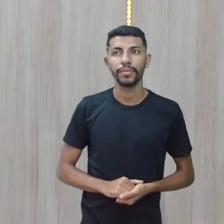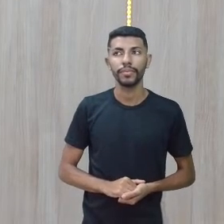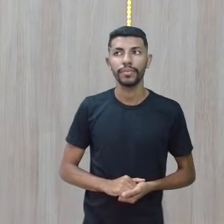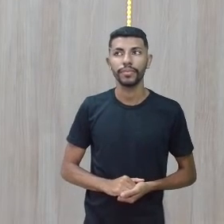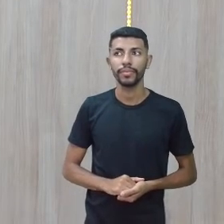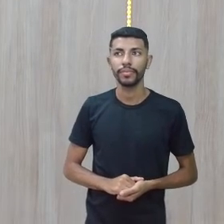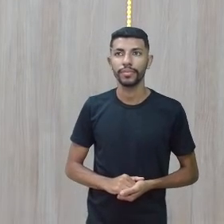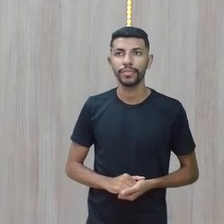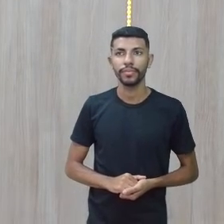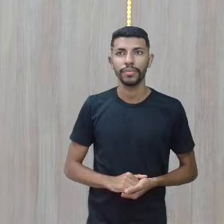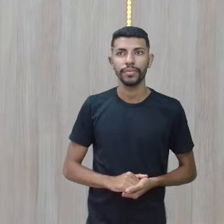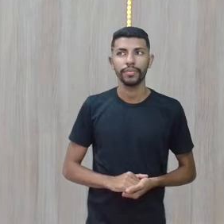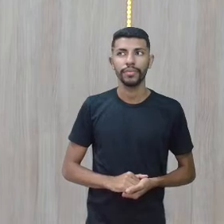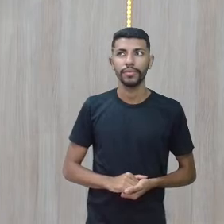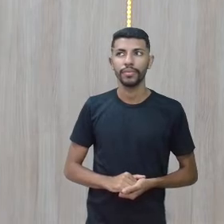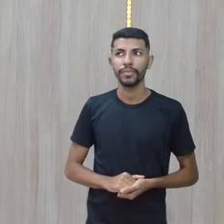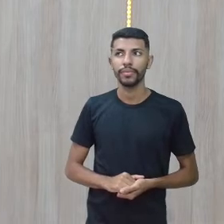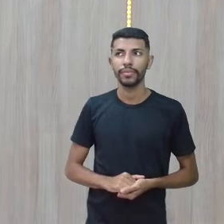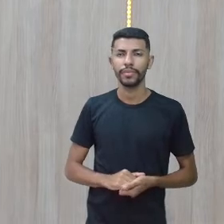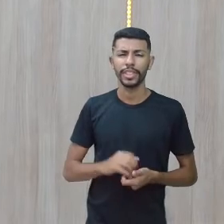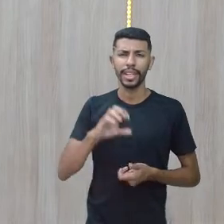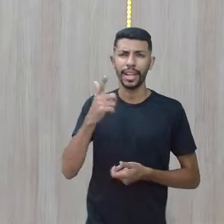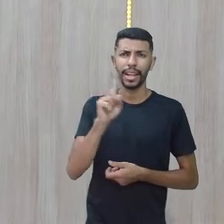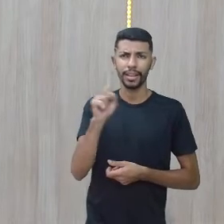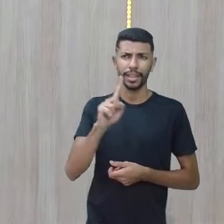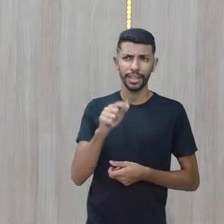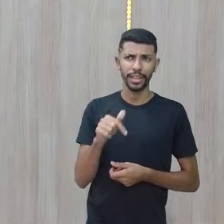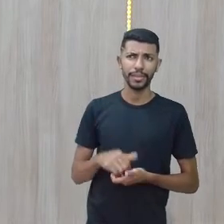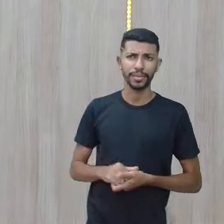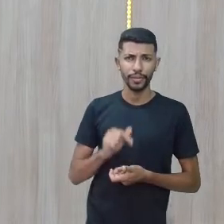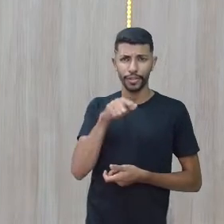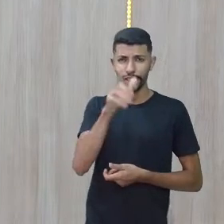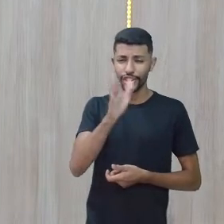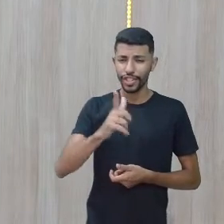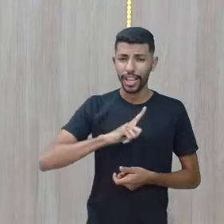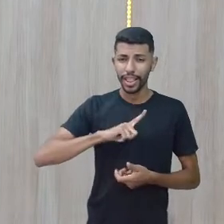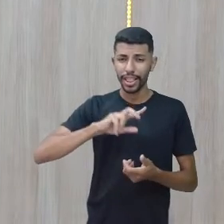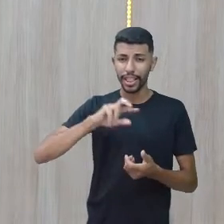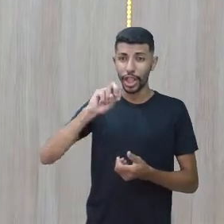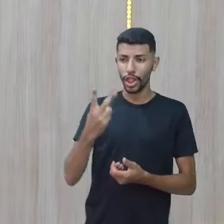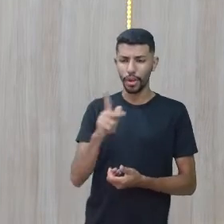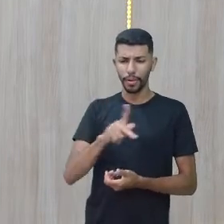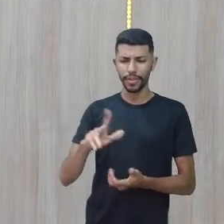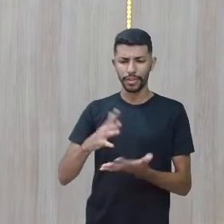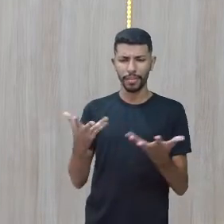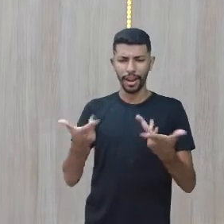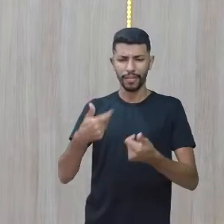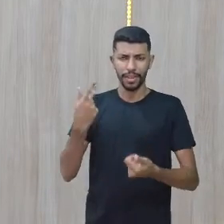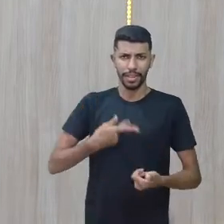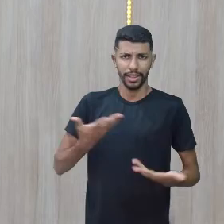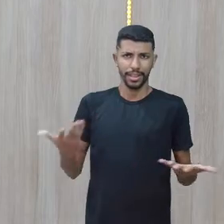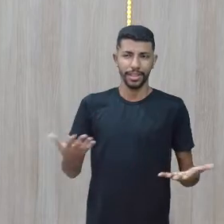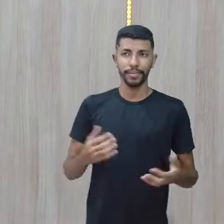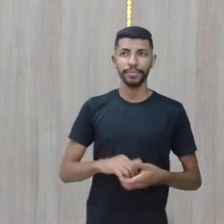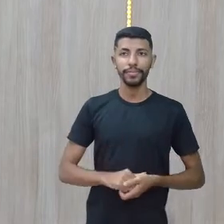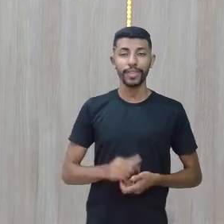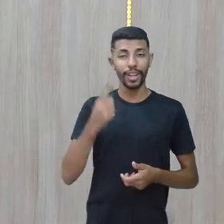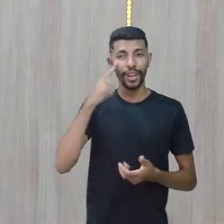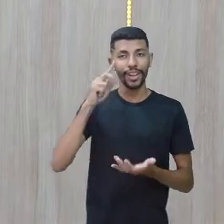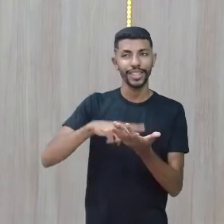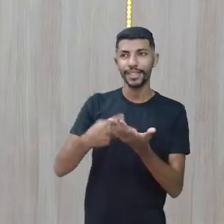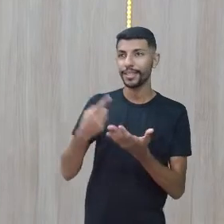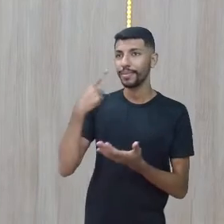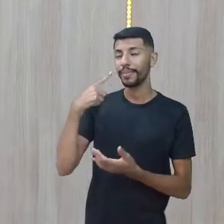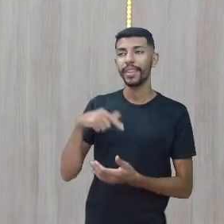Claro que não. Você já tem dois maravilhosos aqui. Para que é daí? Tradução, pessoal. Eu acredito que ele não é nosso professor de